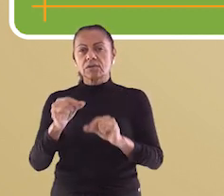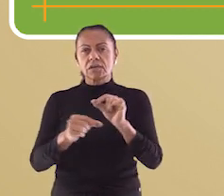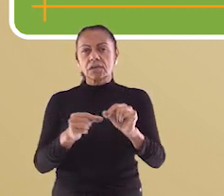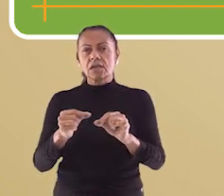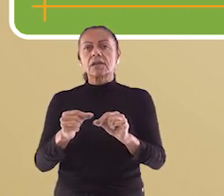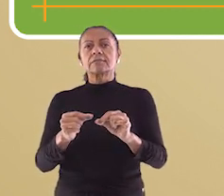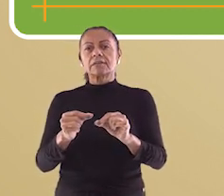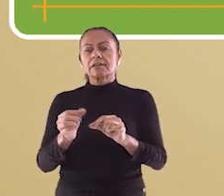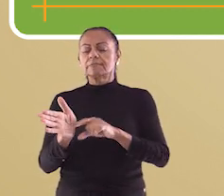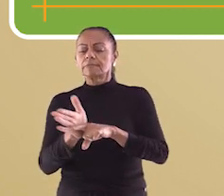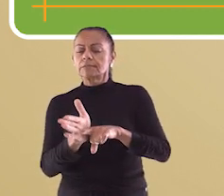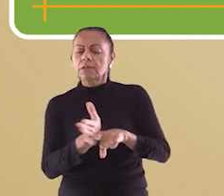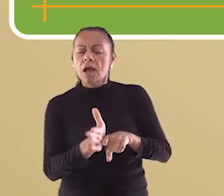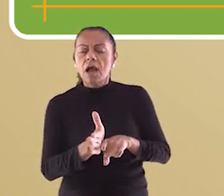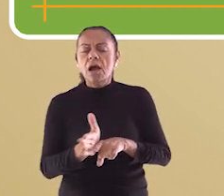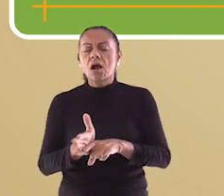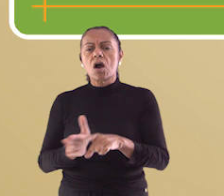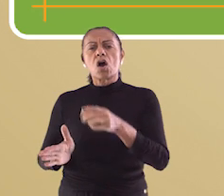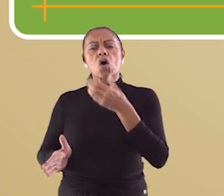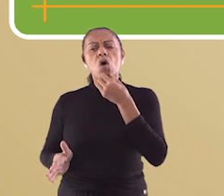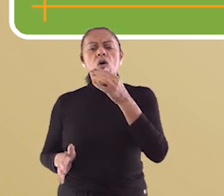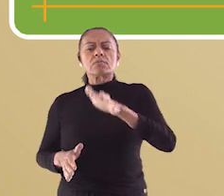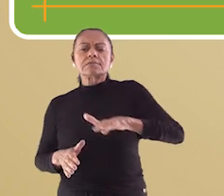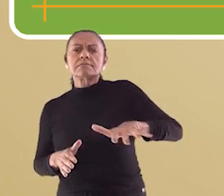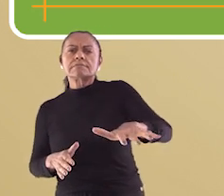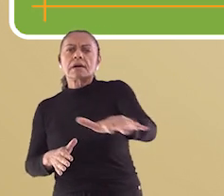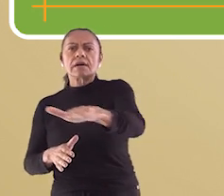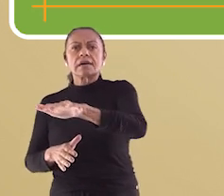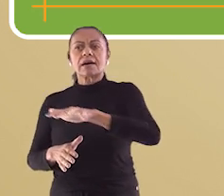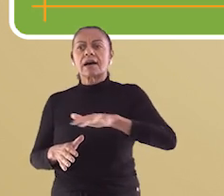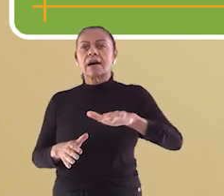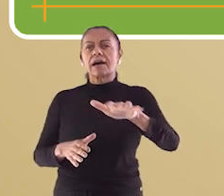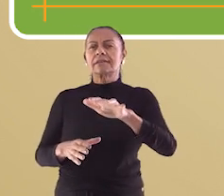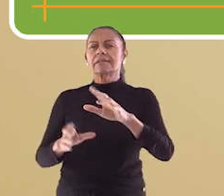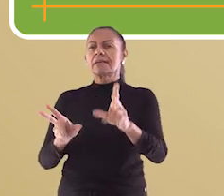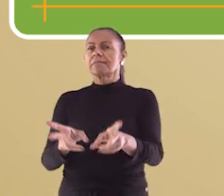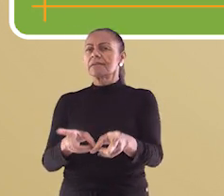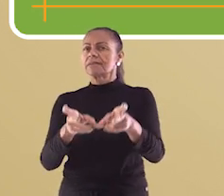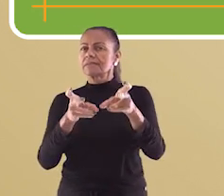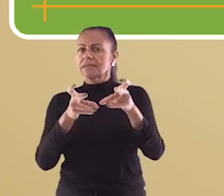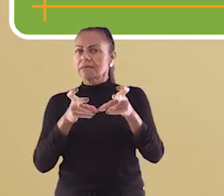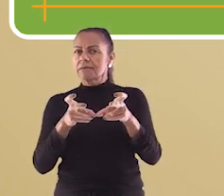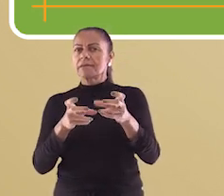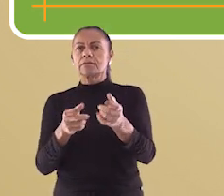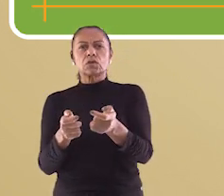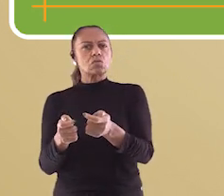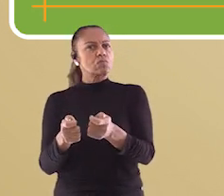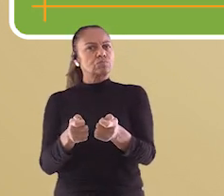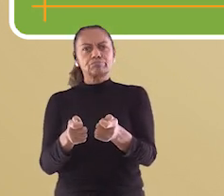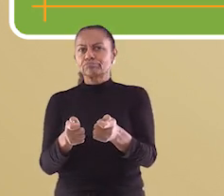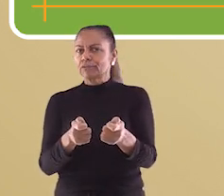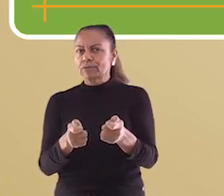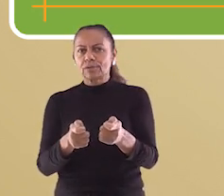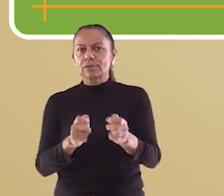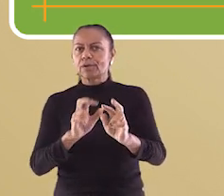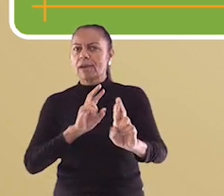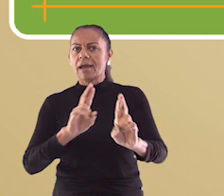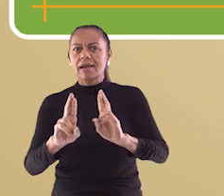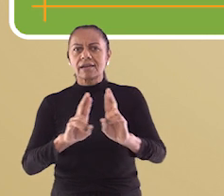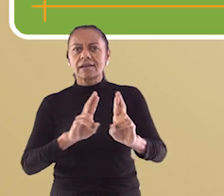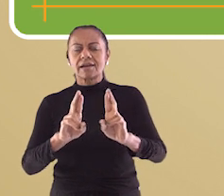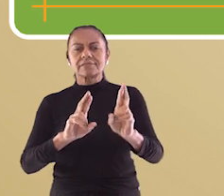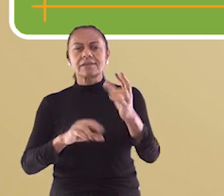espaços geográficos e meio ambiente e identificar pontos de desequilíbrio nessa relação, que